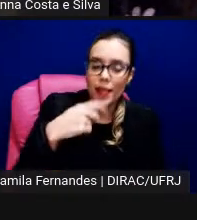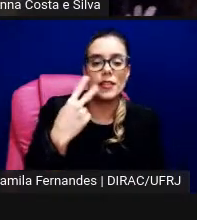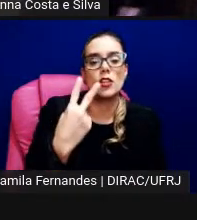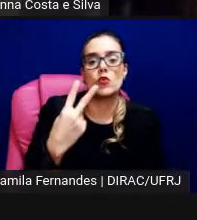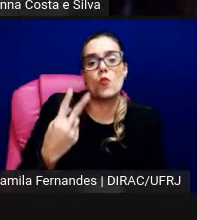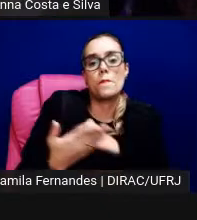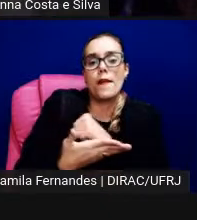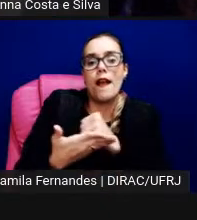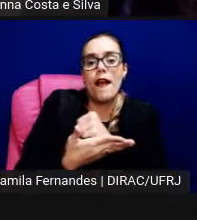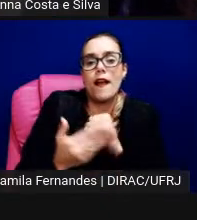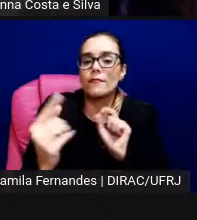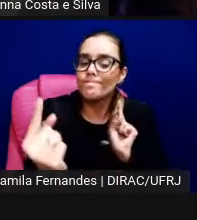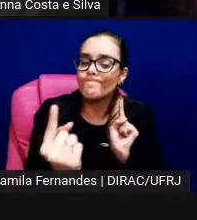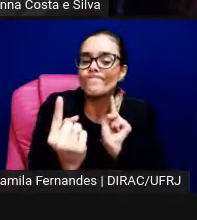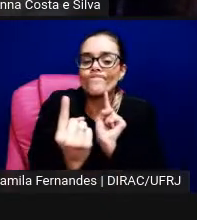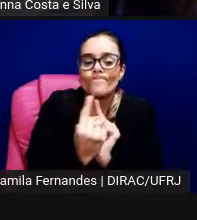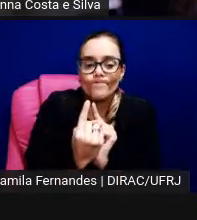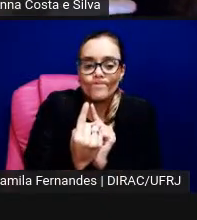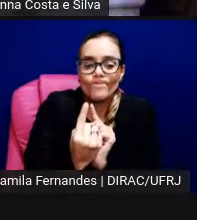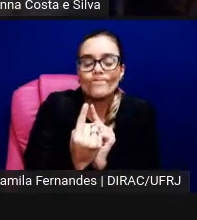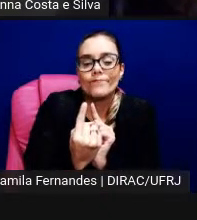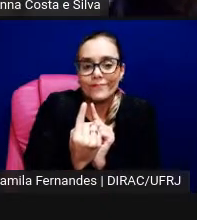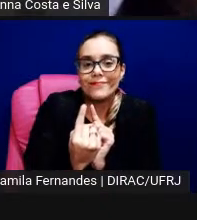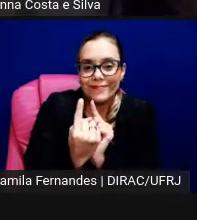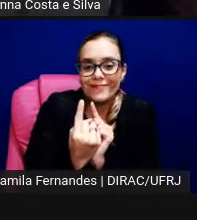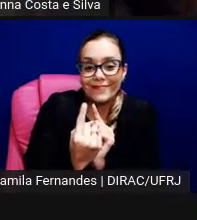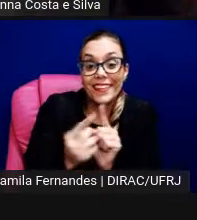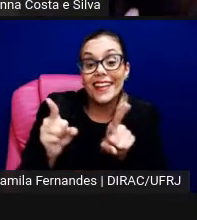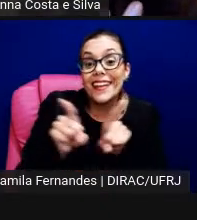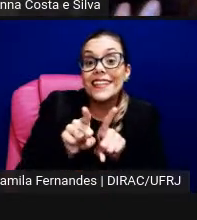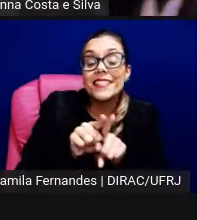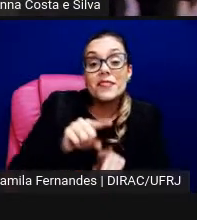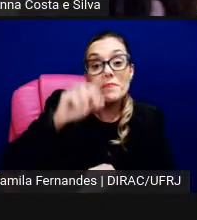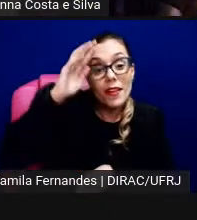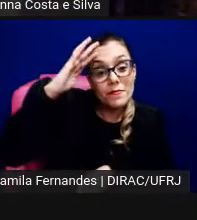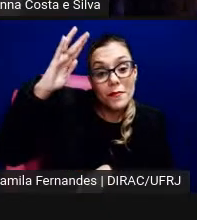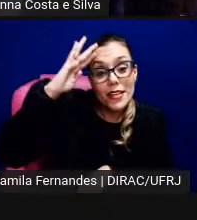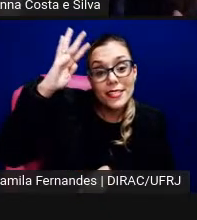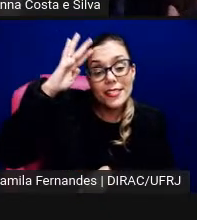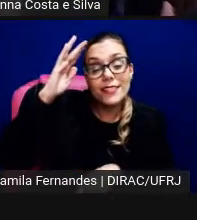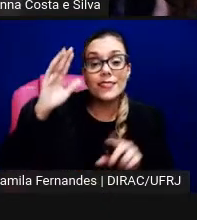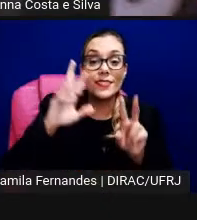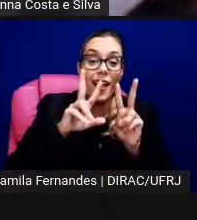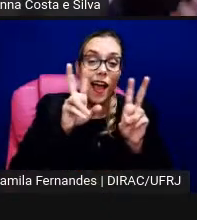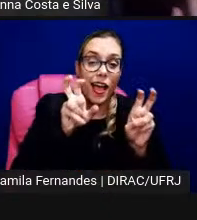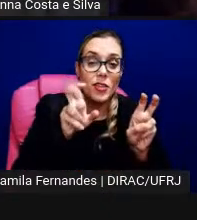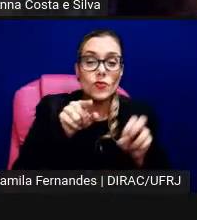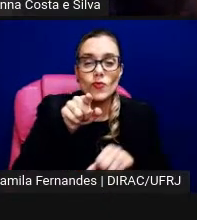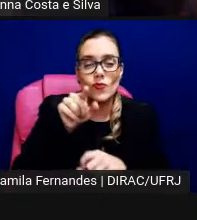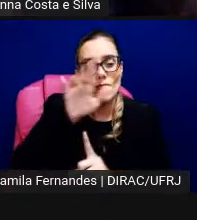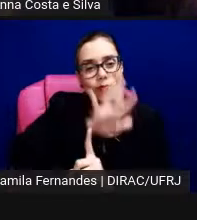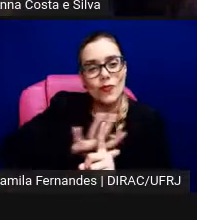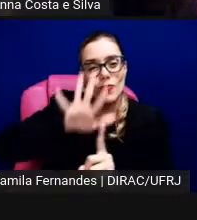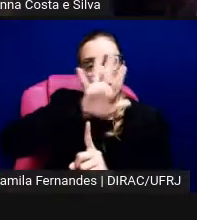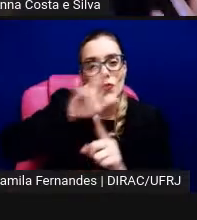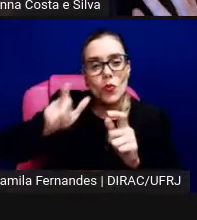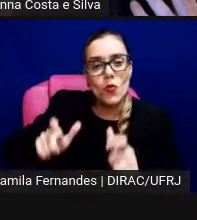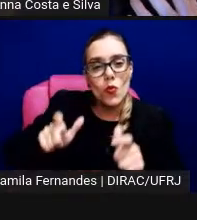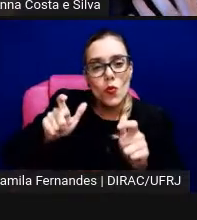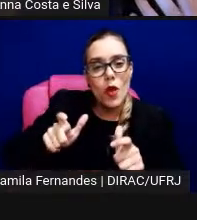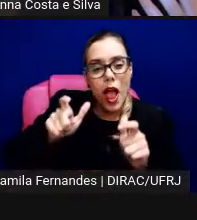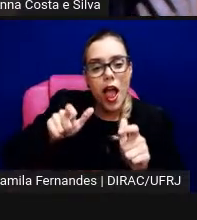passar por esses cenários, pensar nesses cenários, nesses lugares de consumo